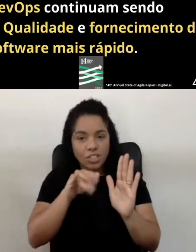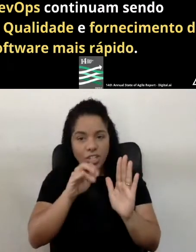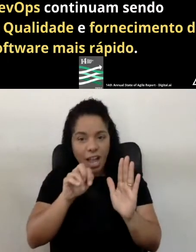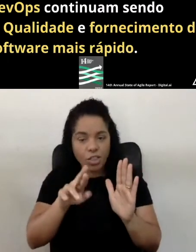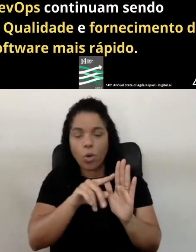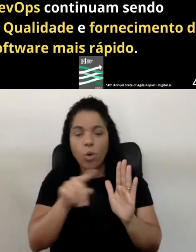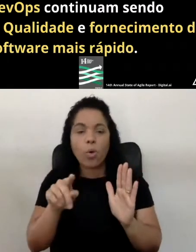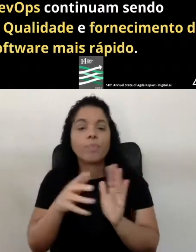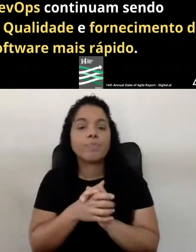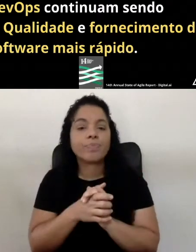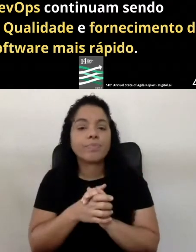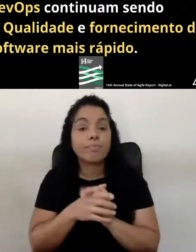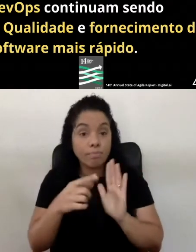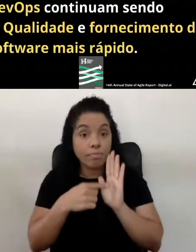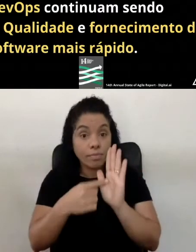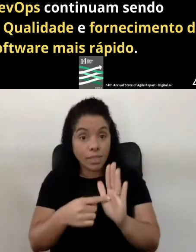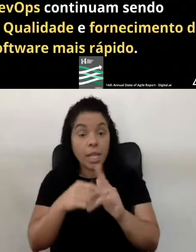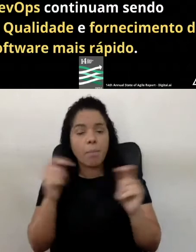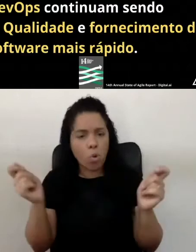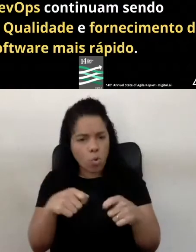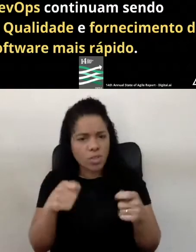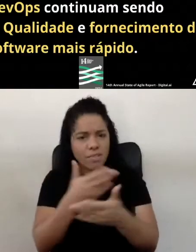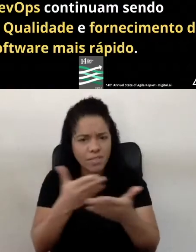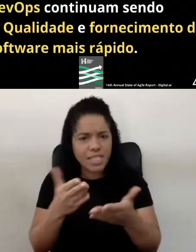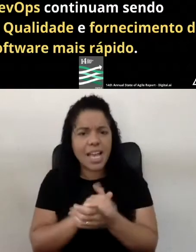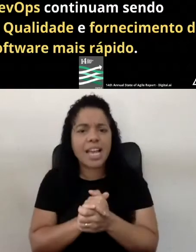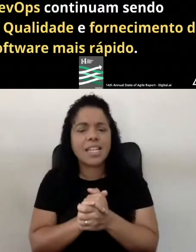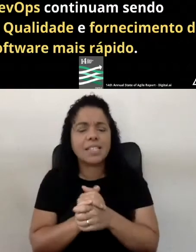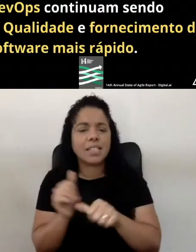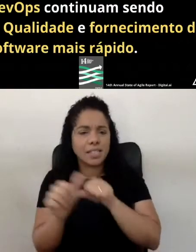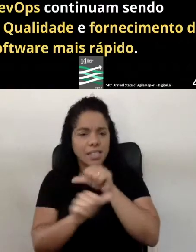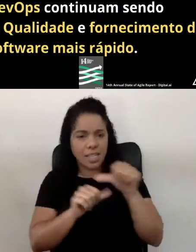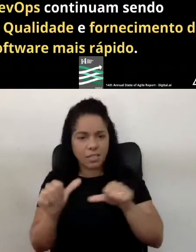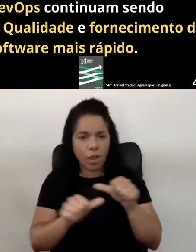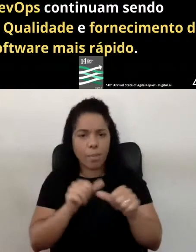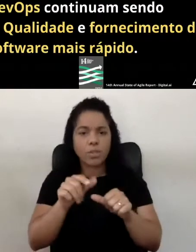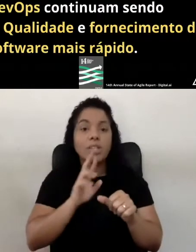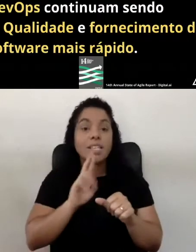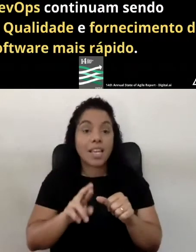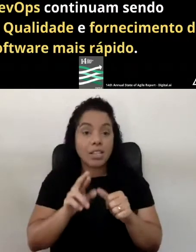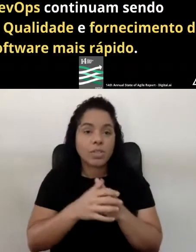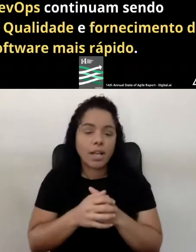demonstra aí a eficiência dessa transformação, né, desse resultado.